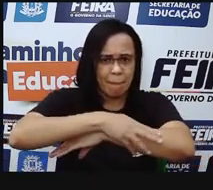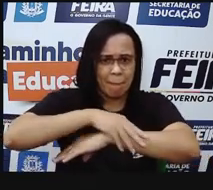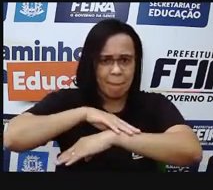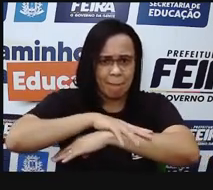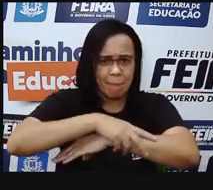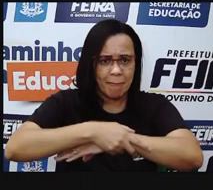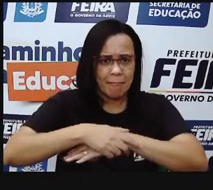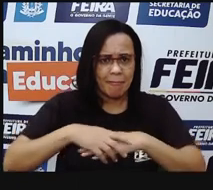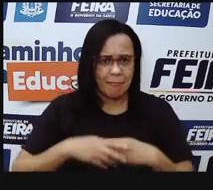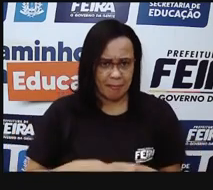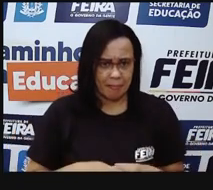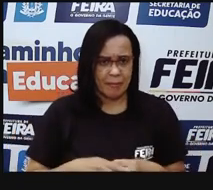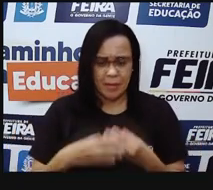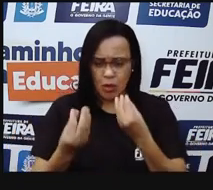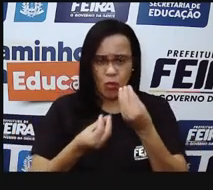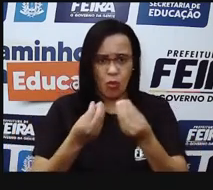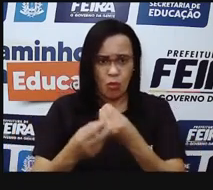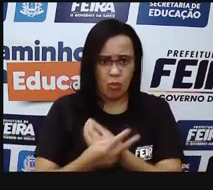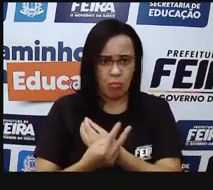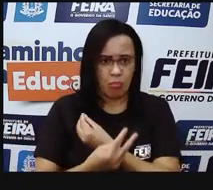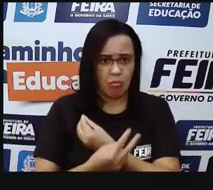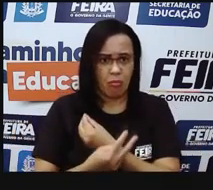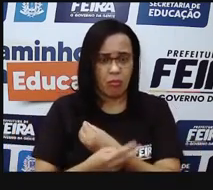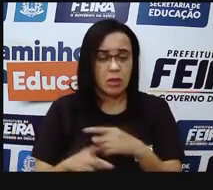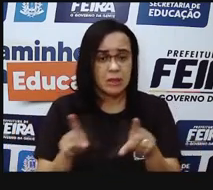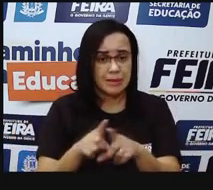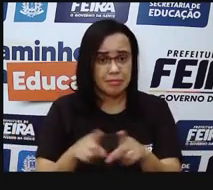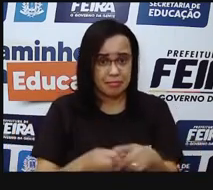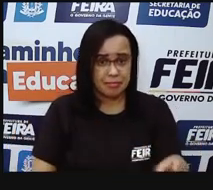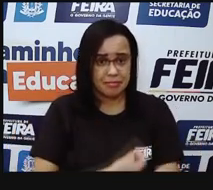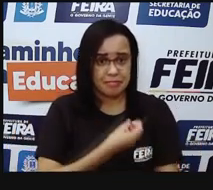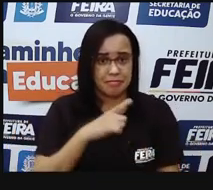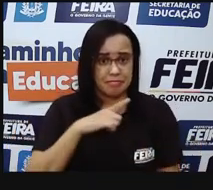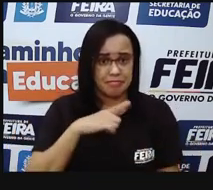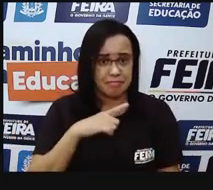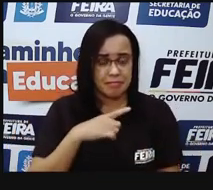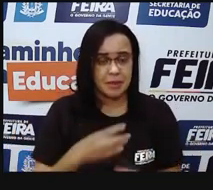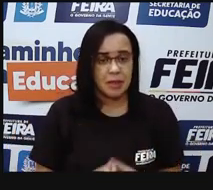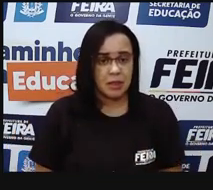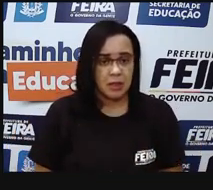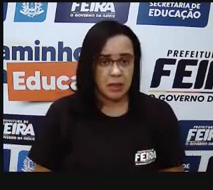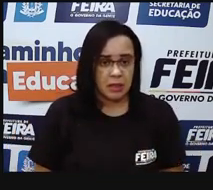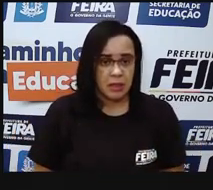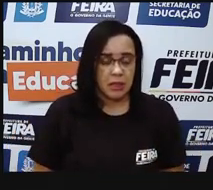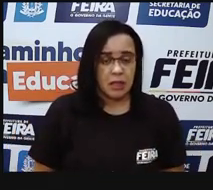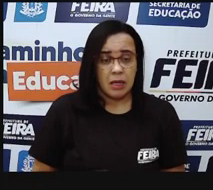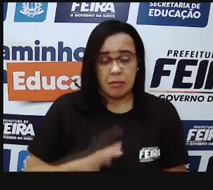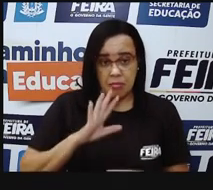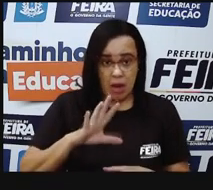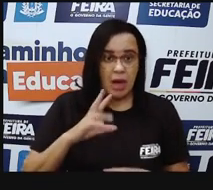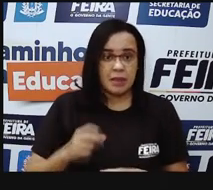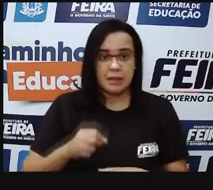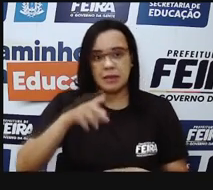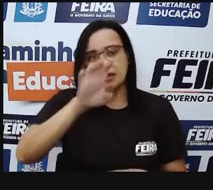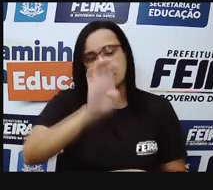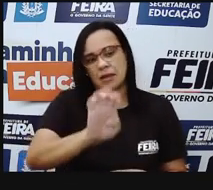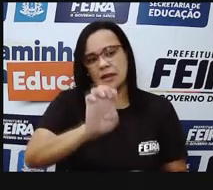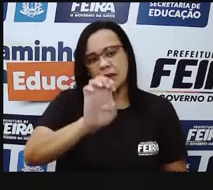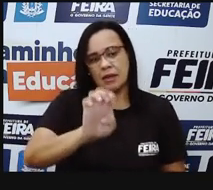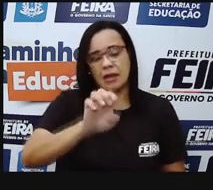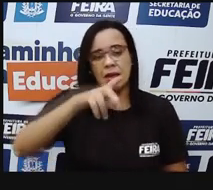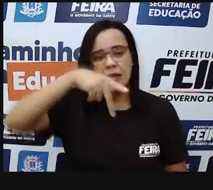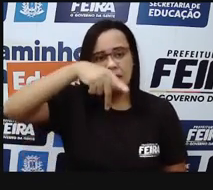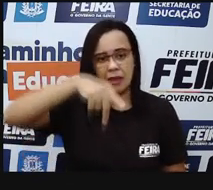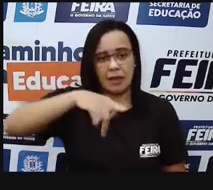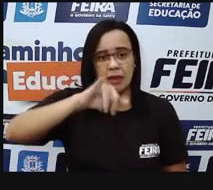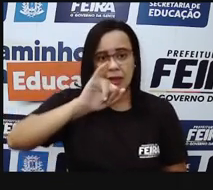sobreviverem? Então, essas células da epiderme, elas têm um tempo de vida menor. E aí, por